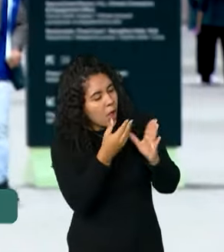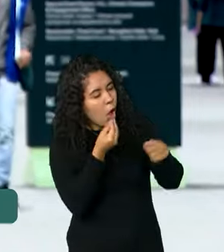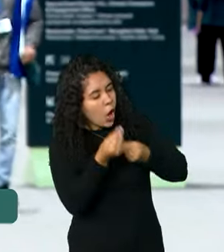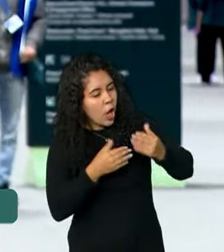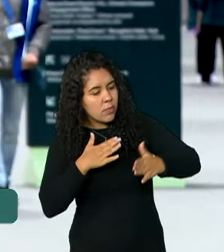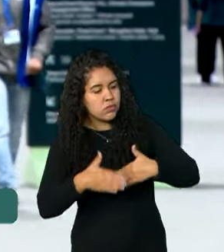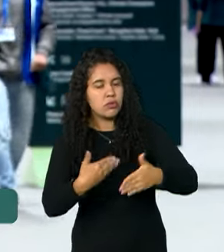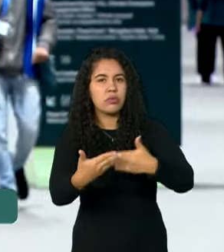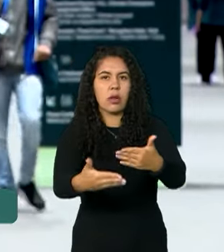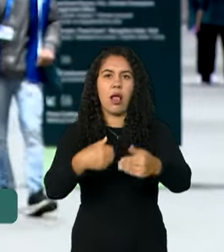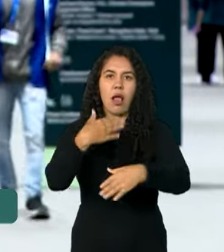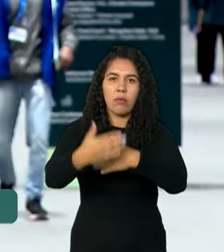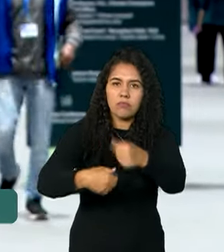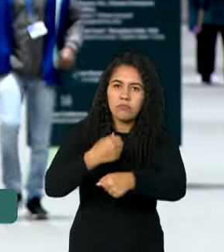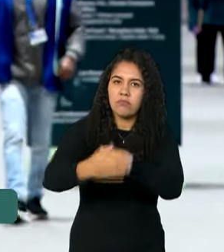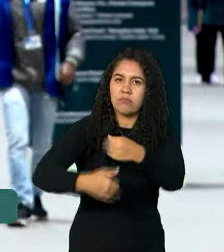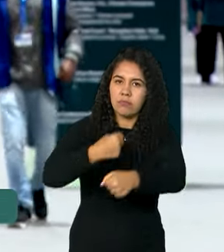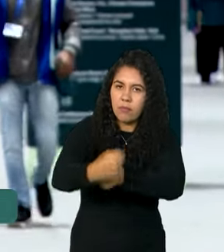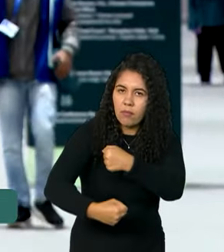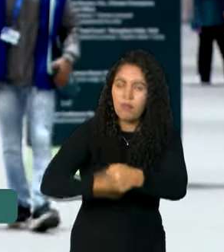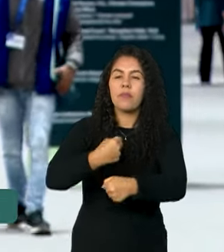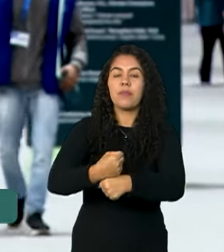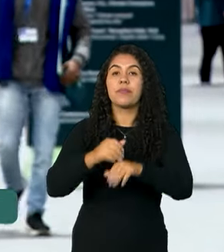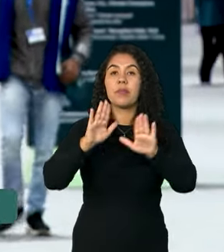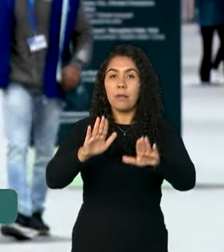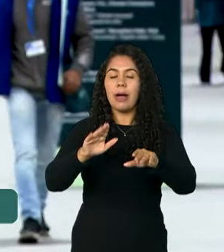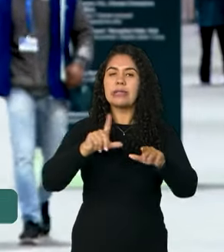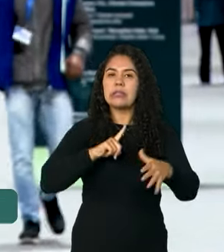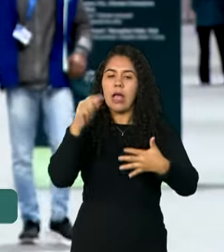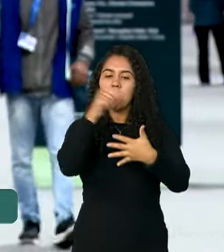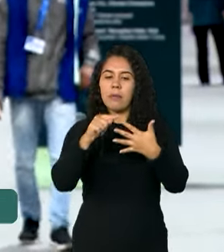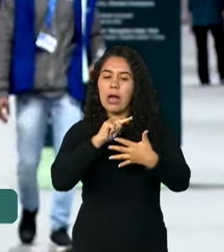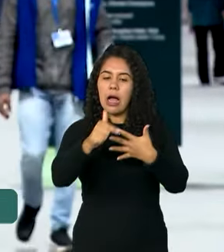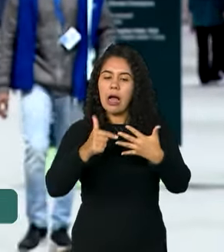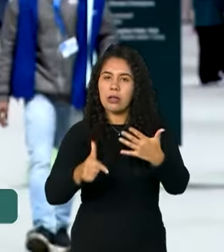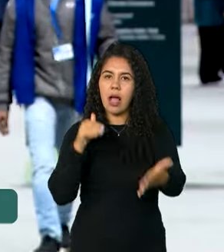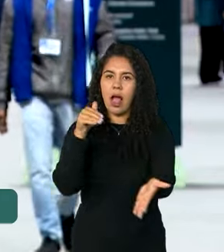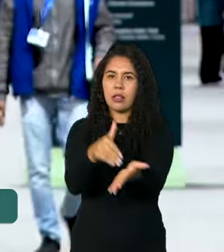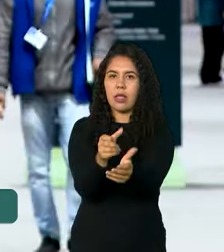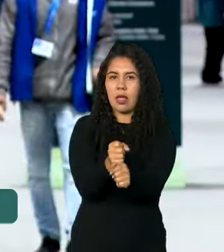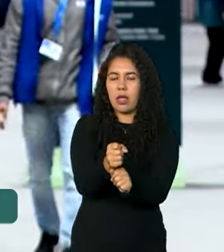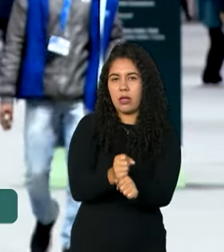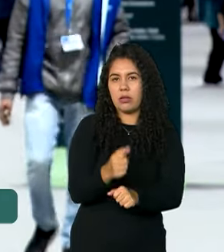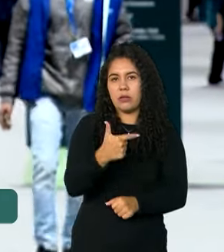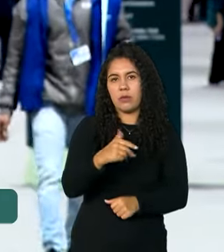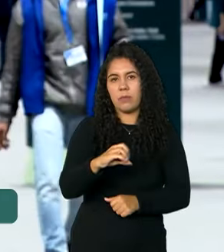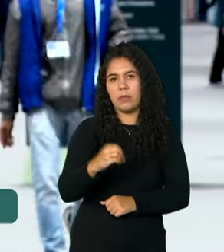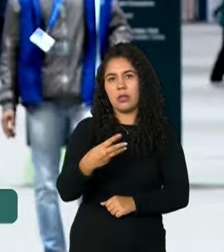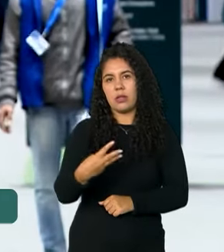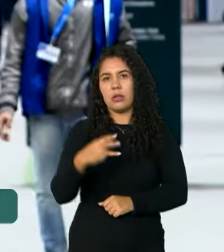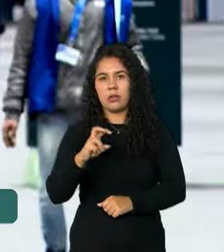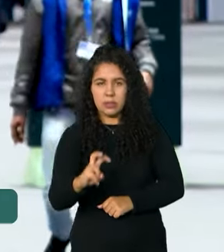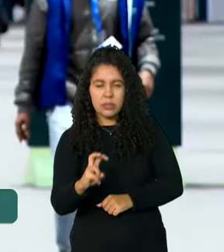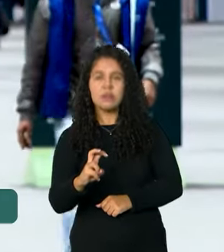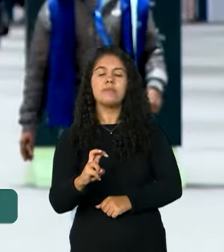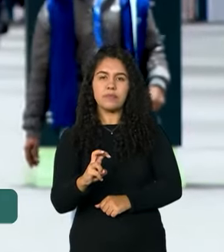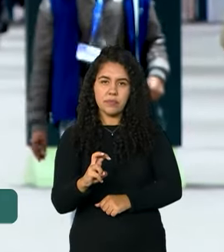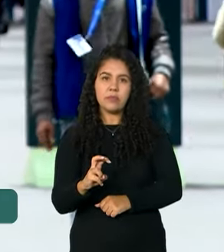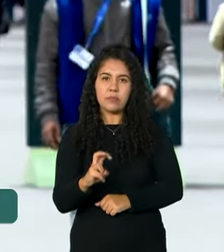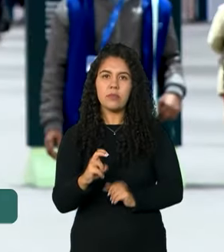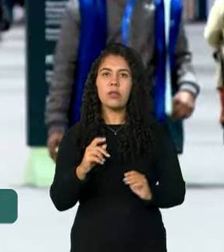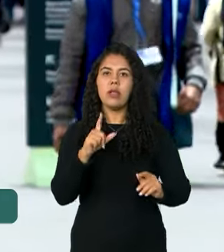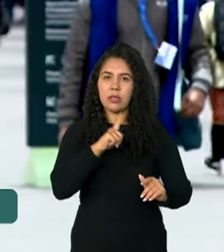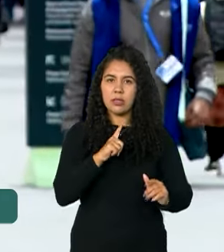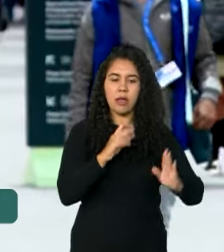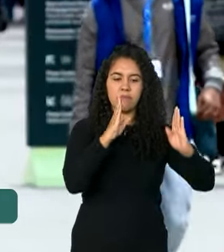nos próximos anos. O documento definirá ações até 2035, com revisões previstas a cada 4